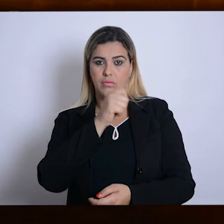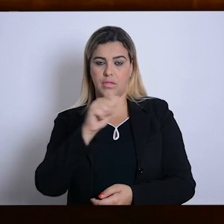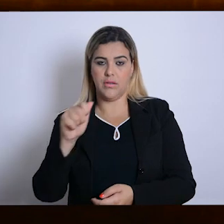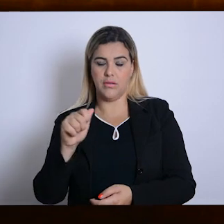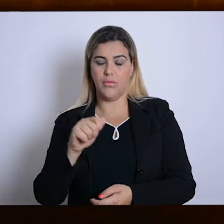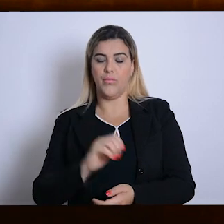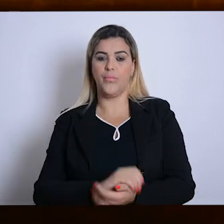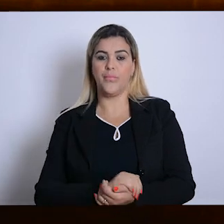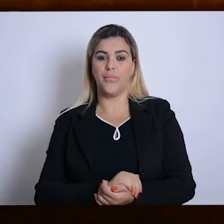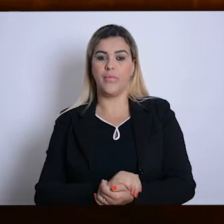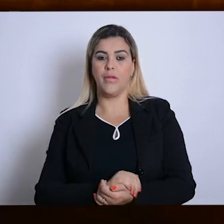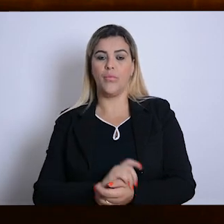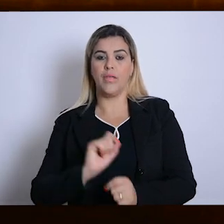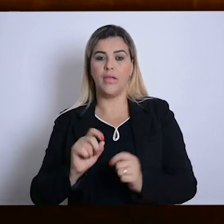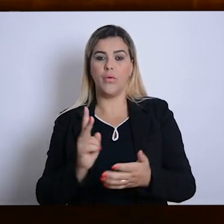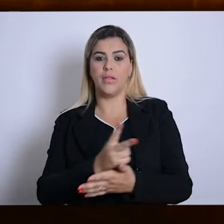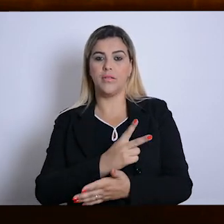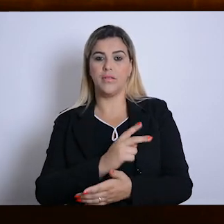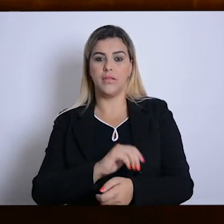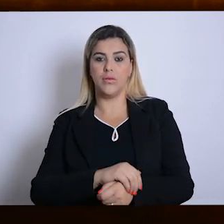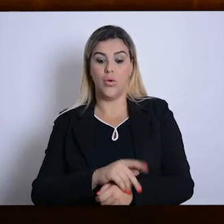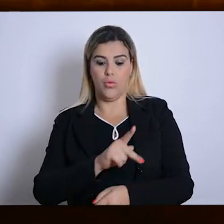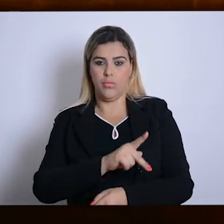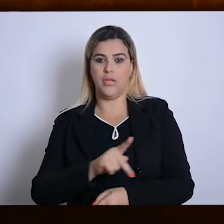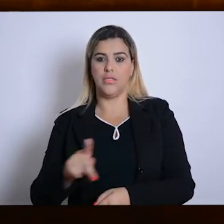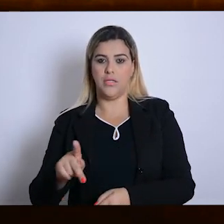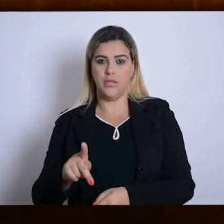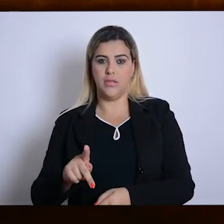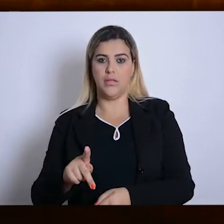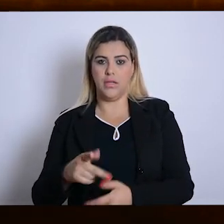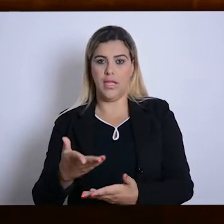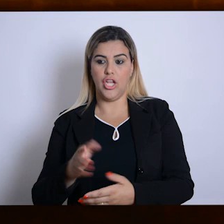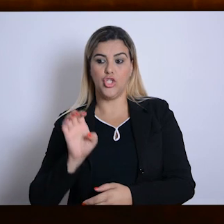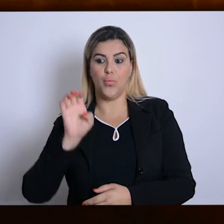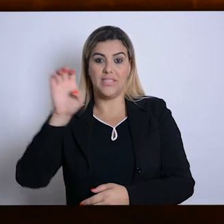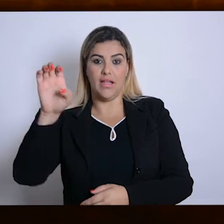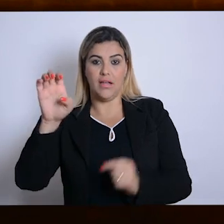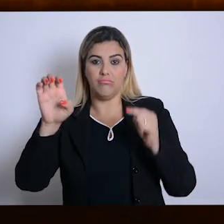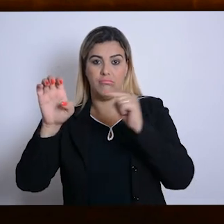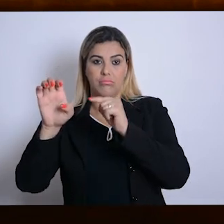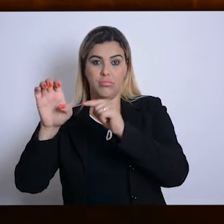o que acontecia é que o presidente era de um estado, e a gente reunia um representante de cada